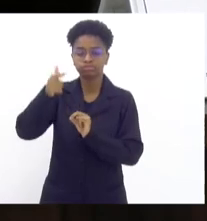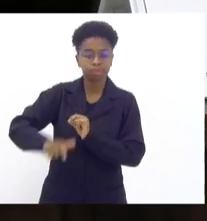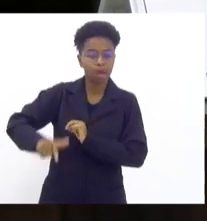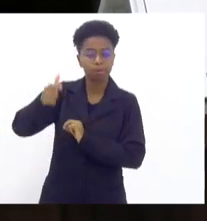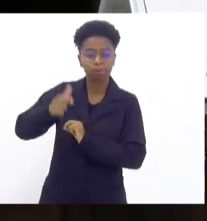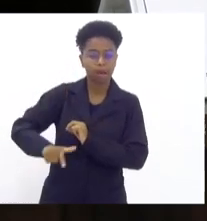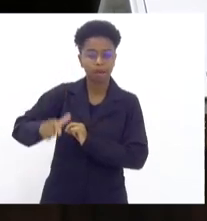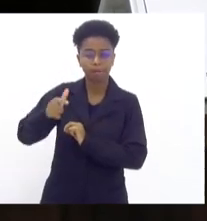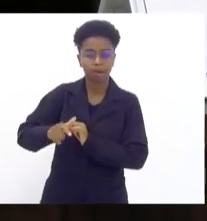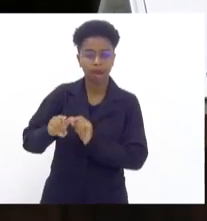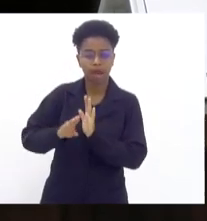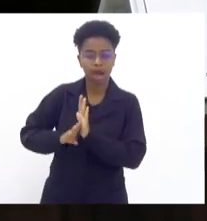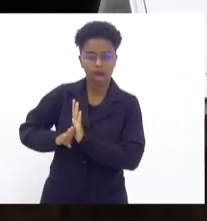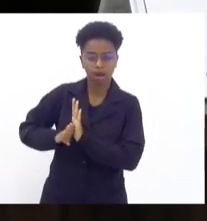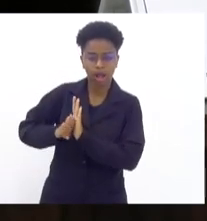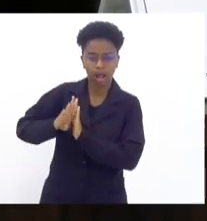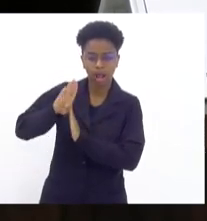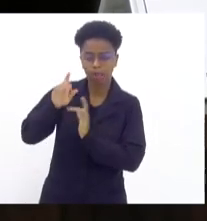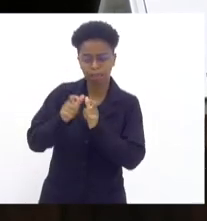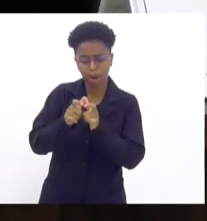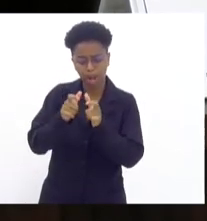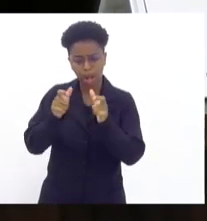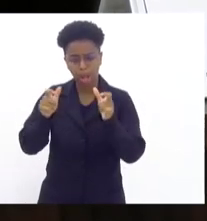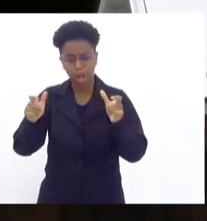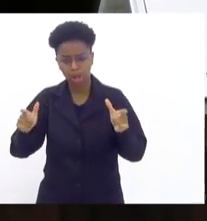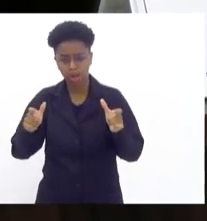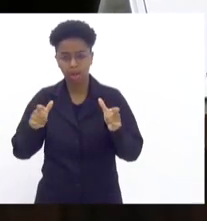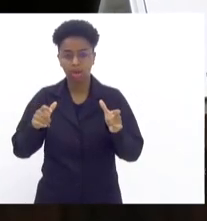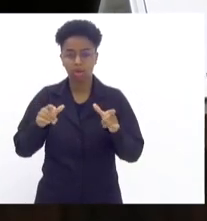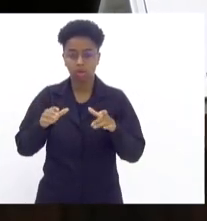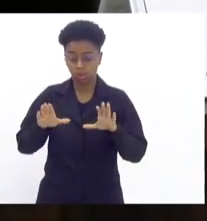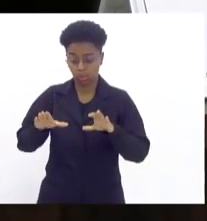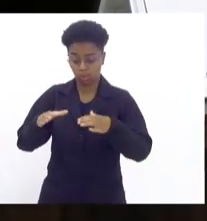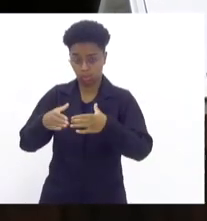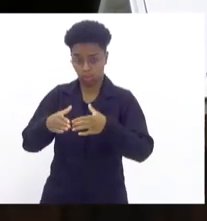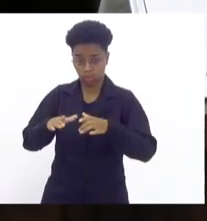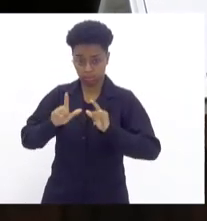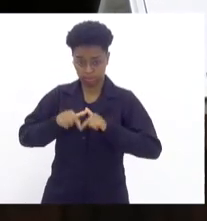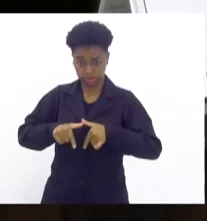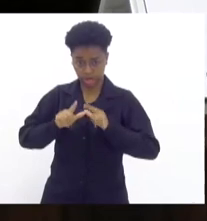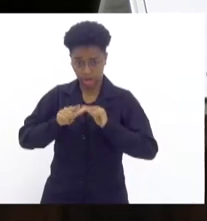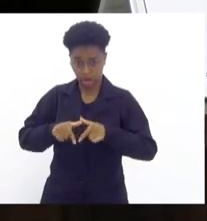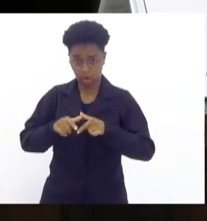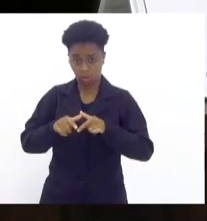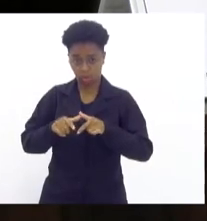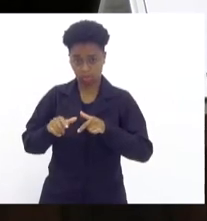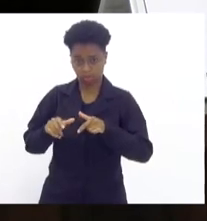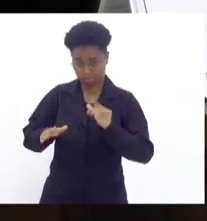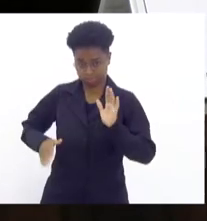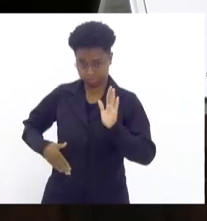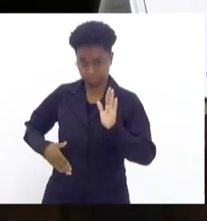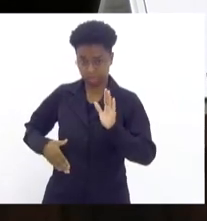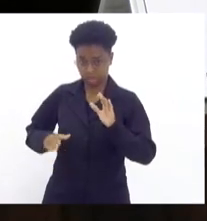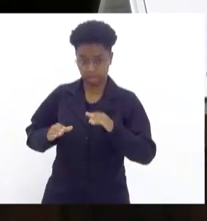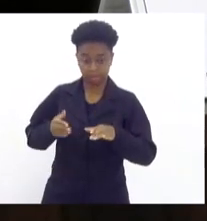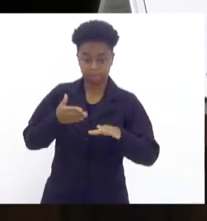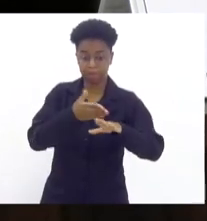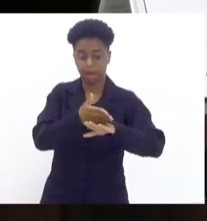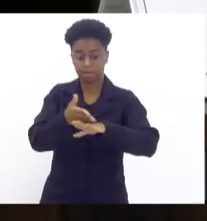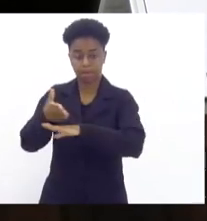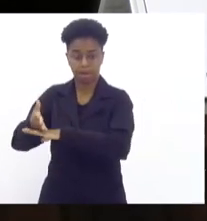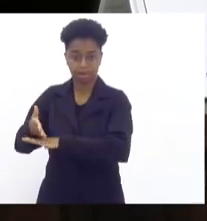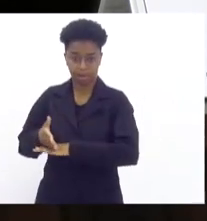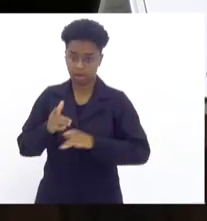da presença do Complexo de Israel nas ruas de Bras de Pina. Eu posso passar aqui,